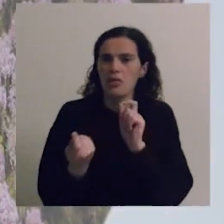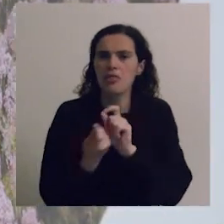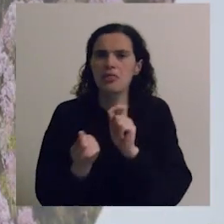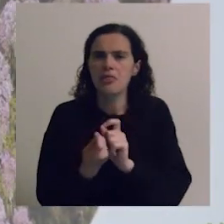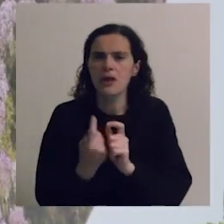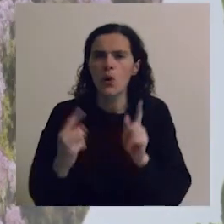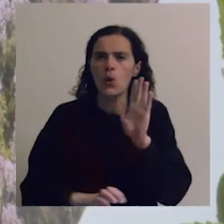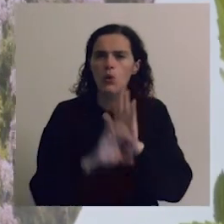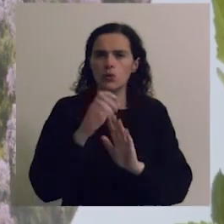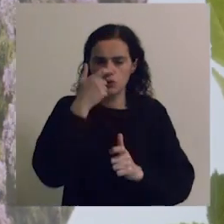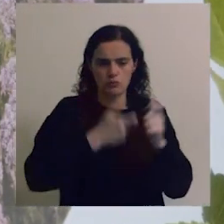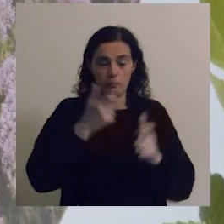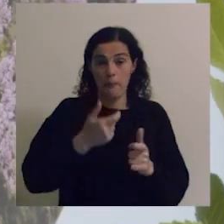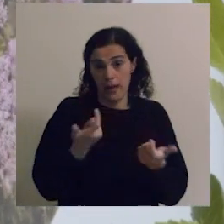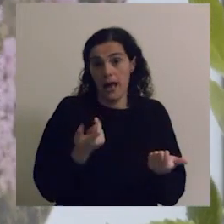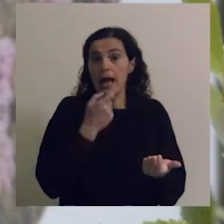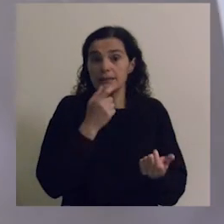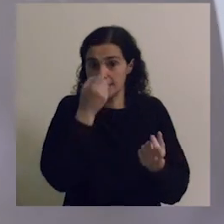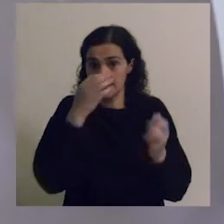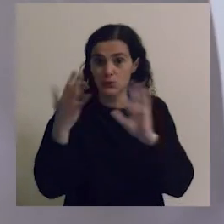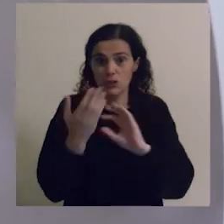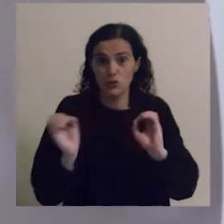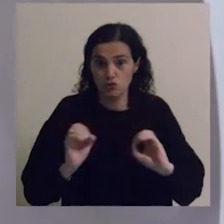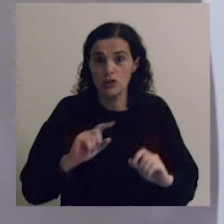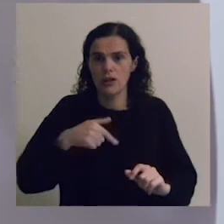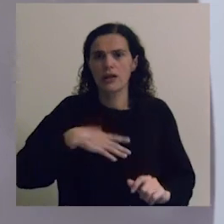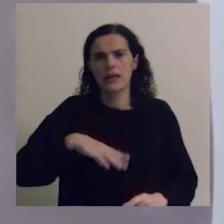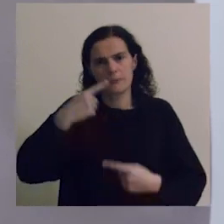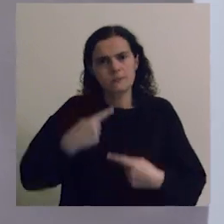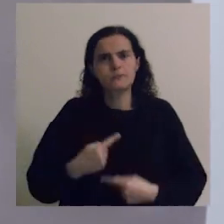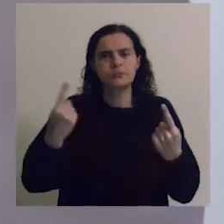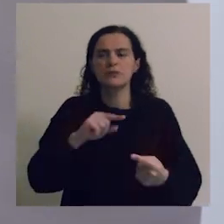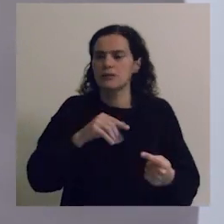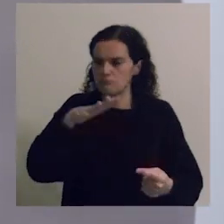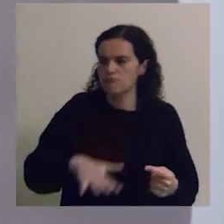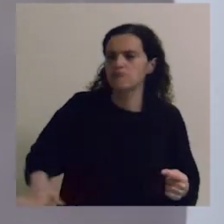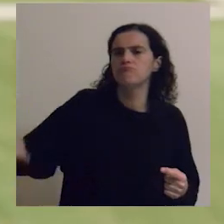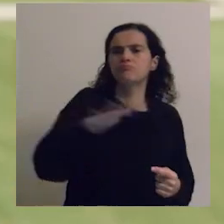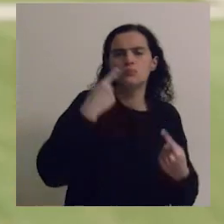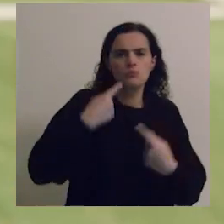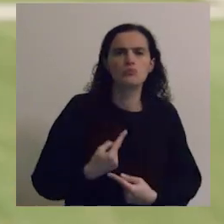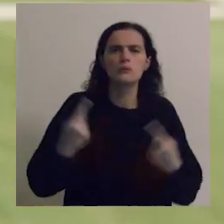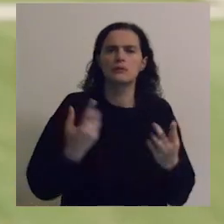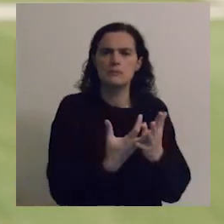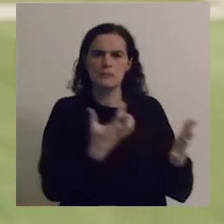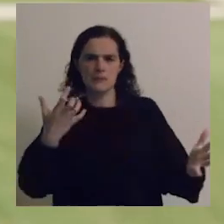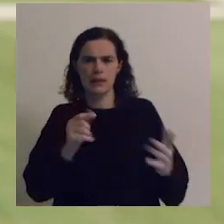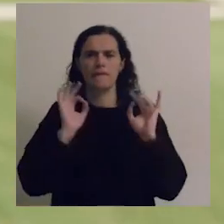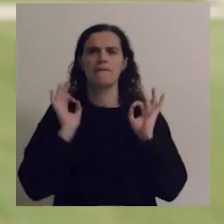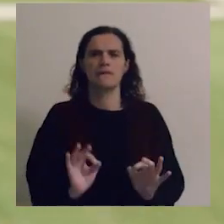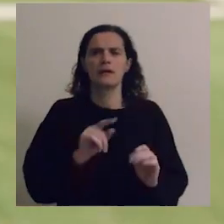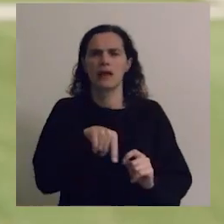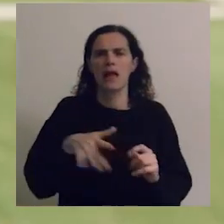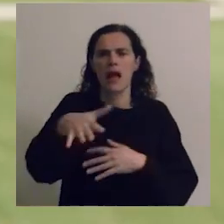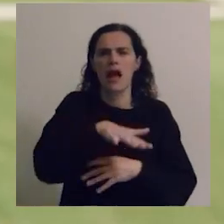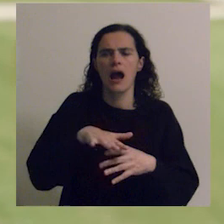nos aproxima mais da nossa condição humana do que a natureza, queremos trazer, portanto, territórios onde se evidencia exatamente